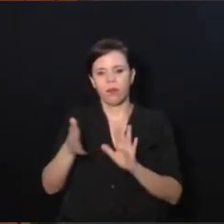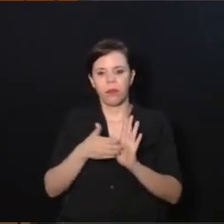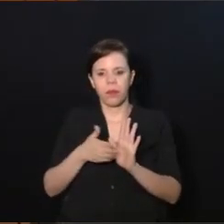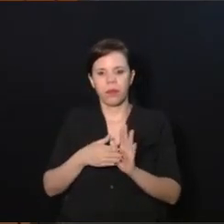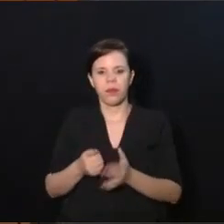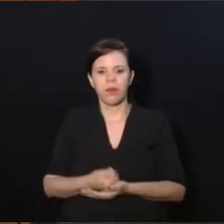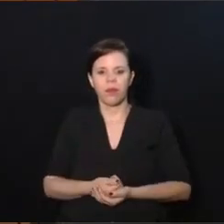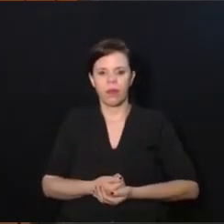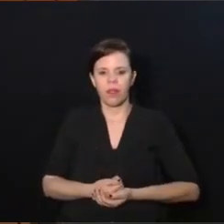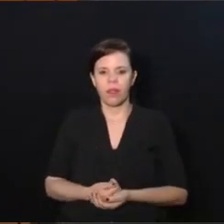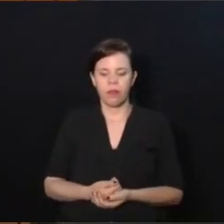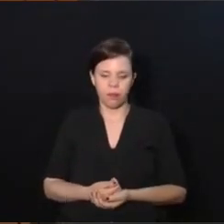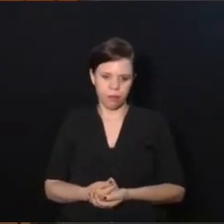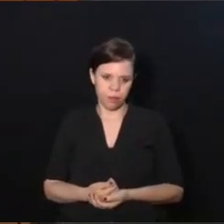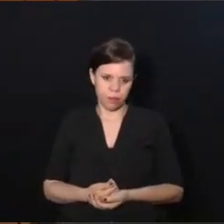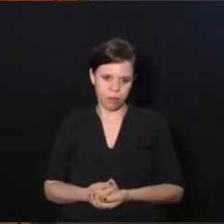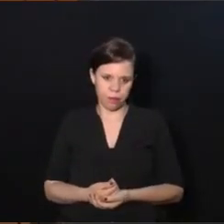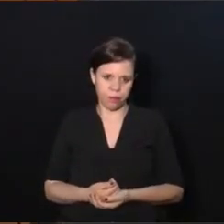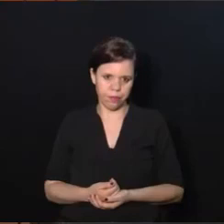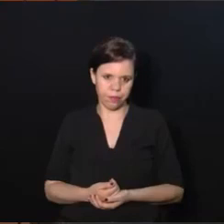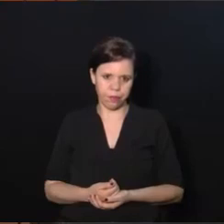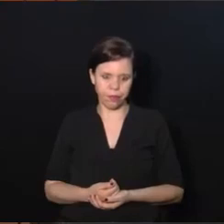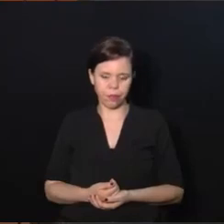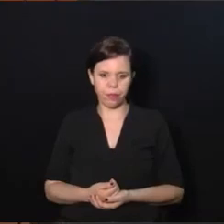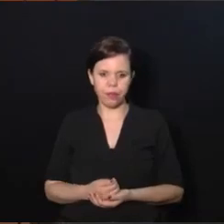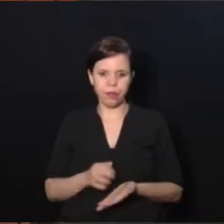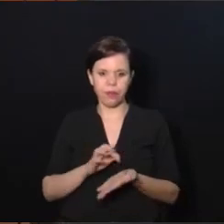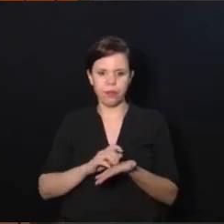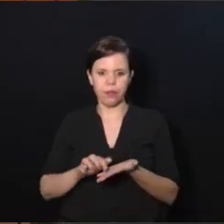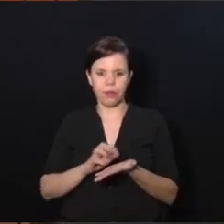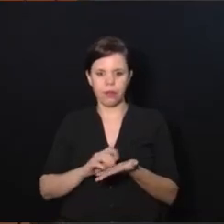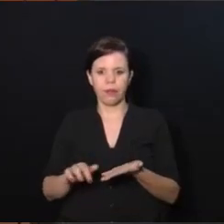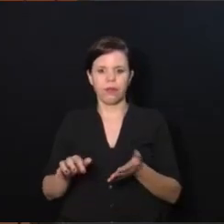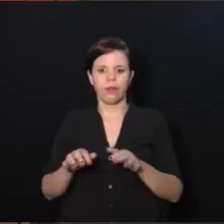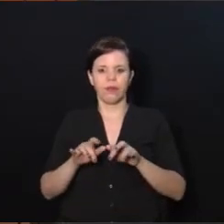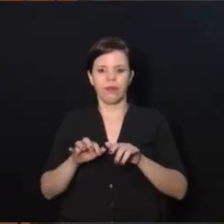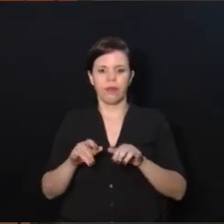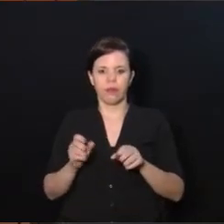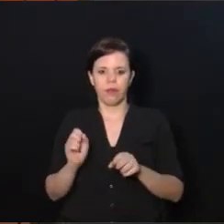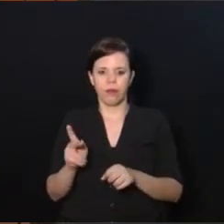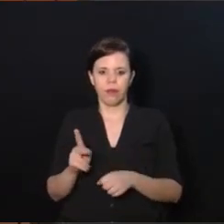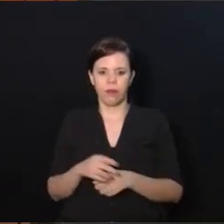Bem, então, deixa eu dar um ok aqui na minha máquina. Ok, já foi.